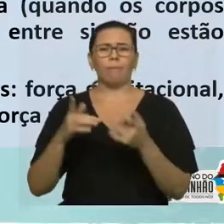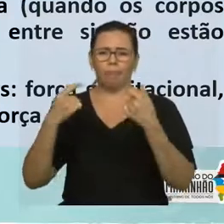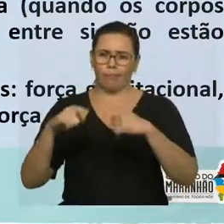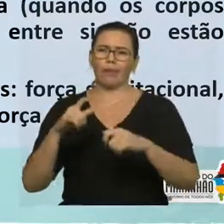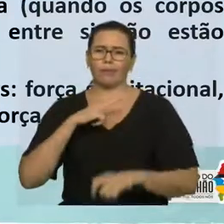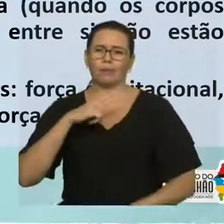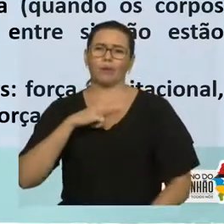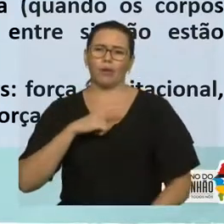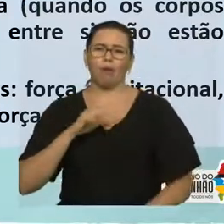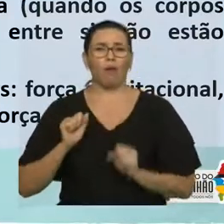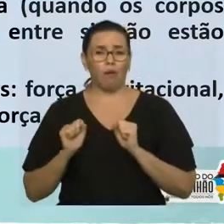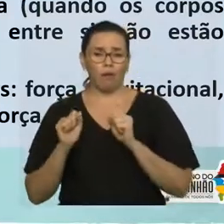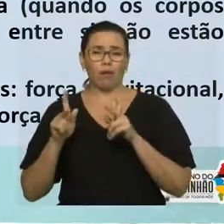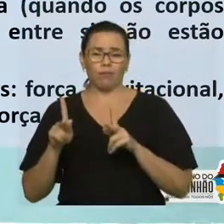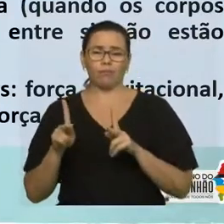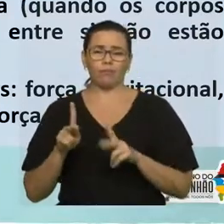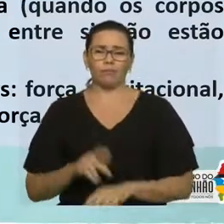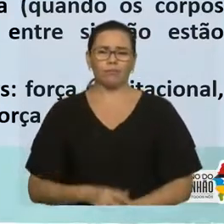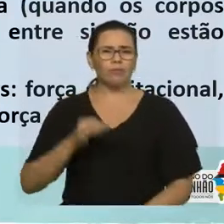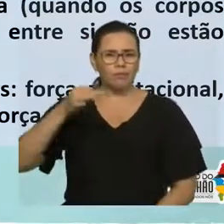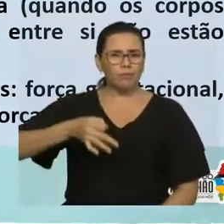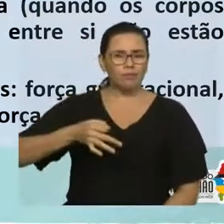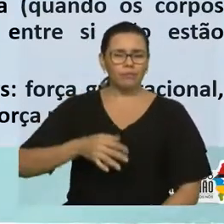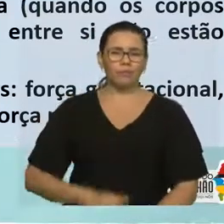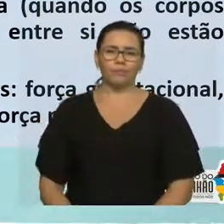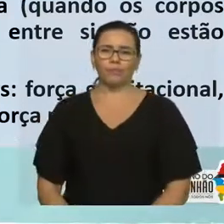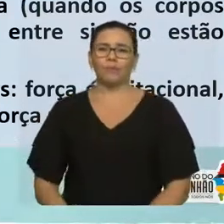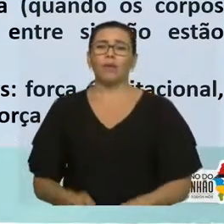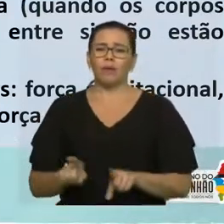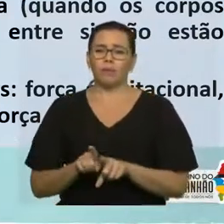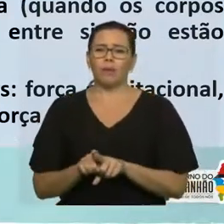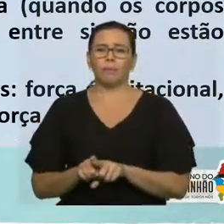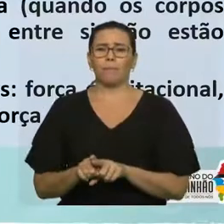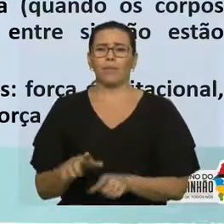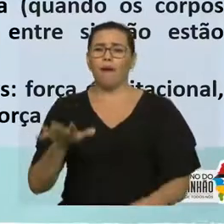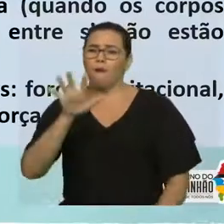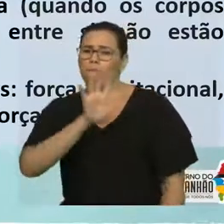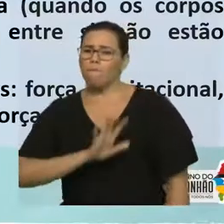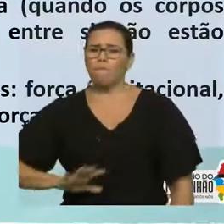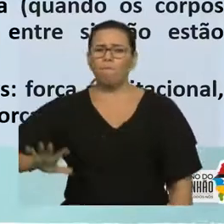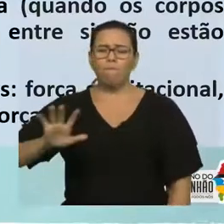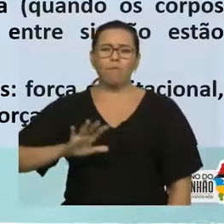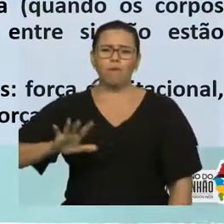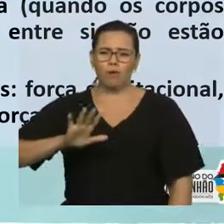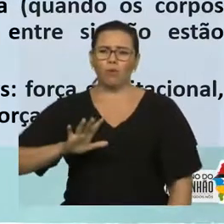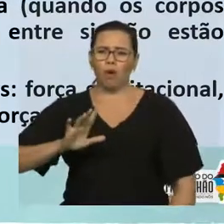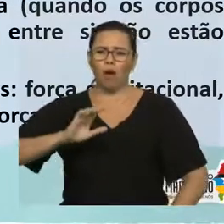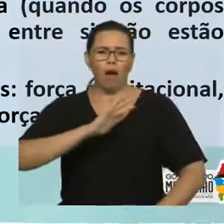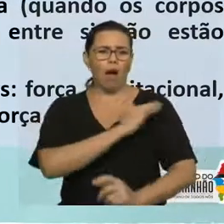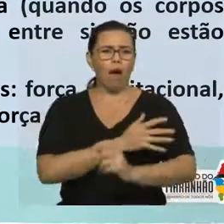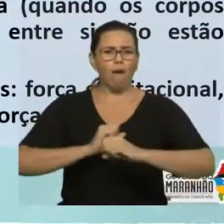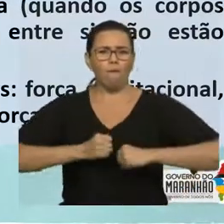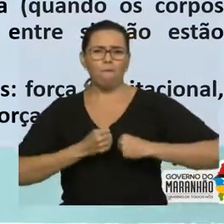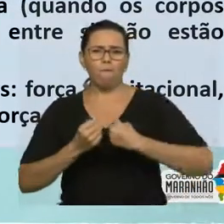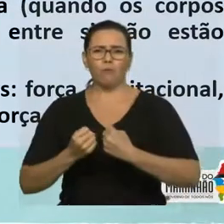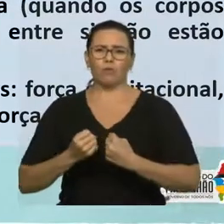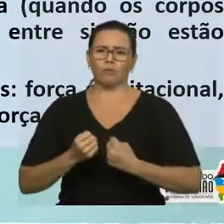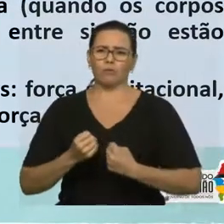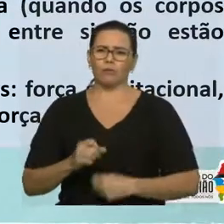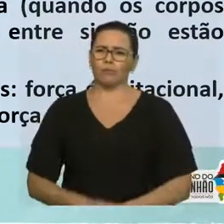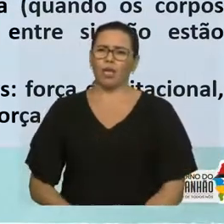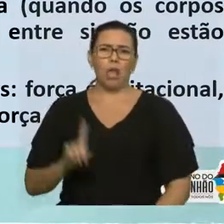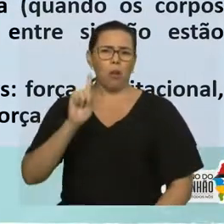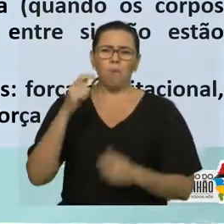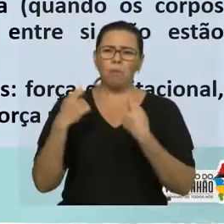os corpos, certo? E eu tenho as forças de campo, que elas não necessitam de um contato entre os corpos. No geral, a gente faz o quê? A gente classifica